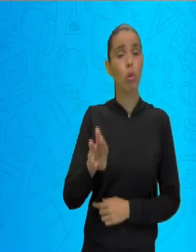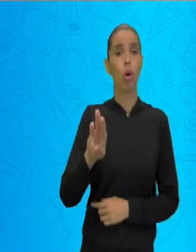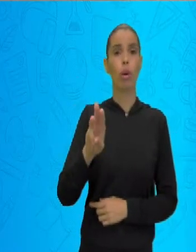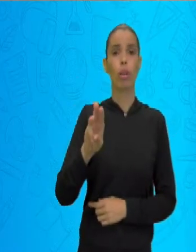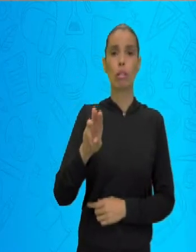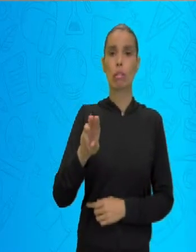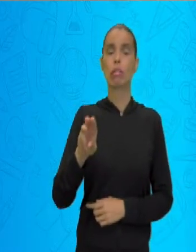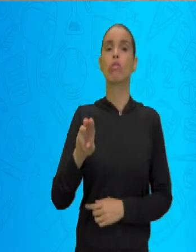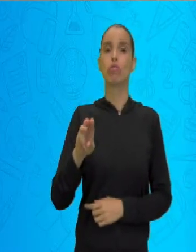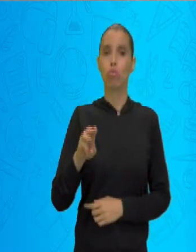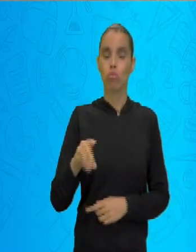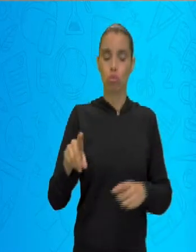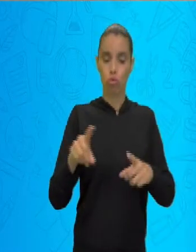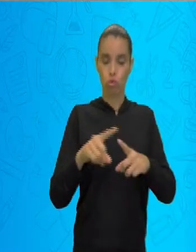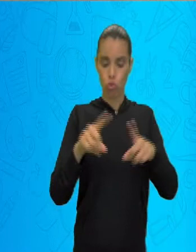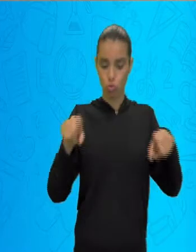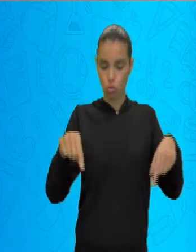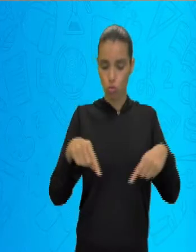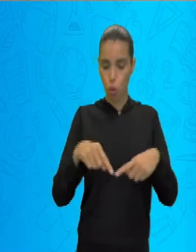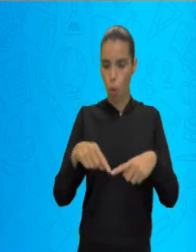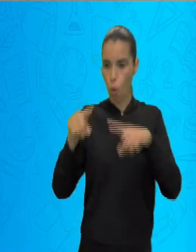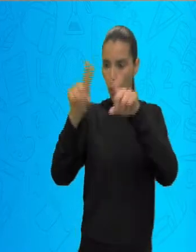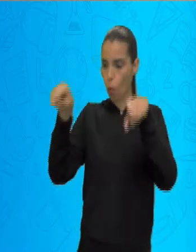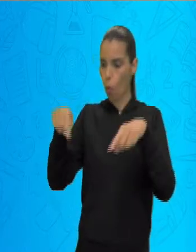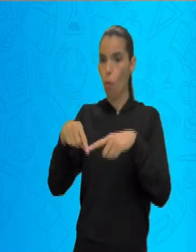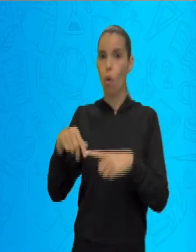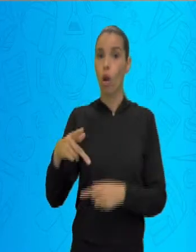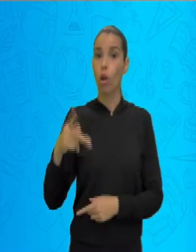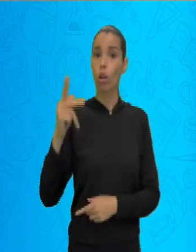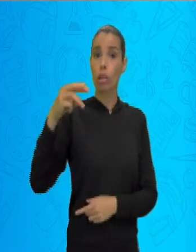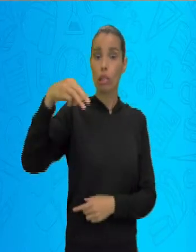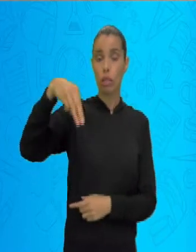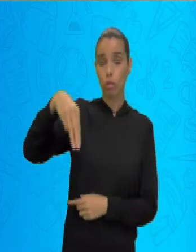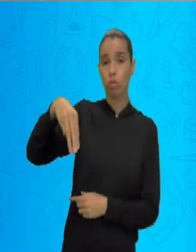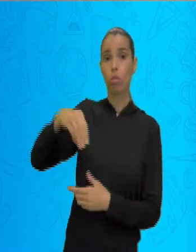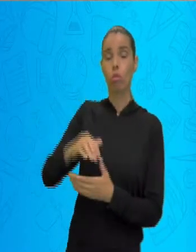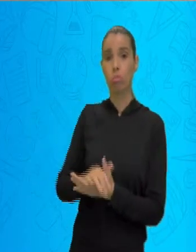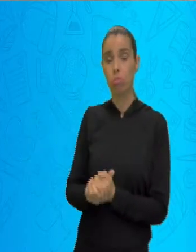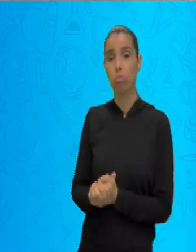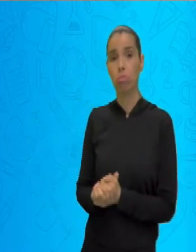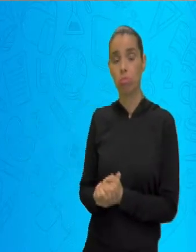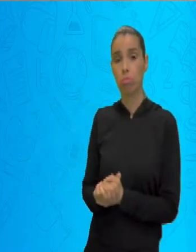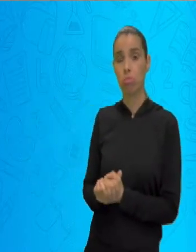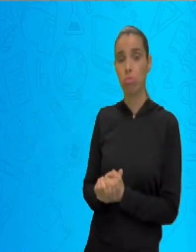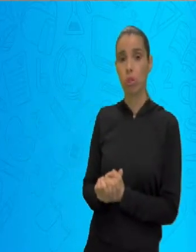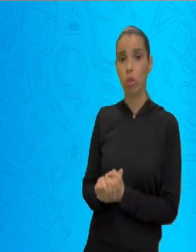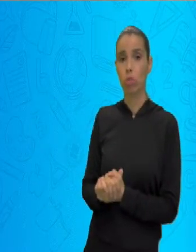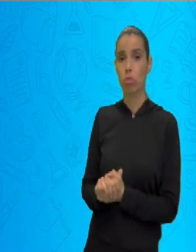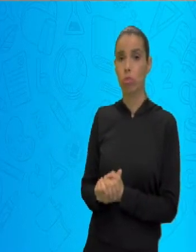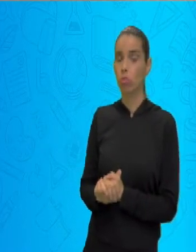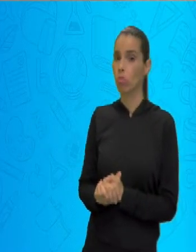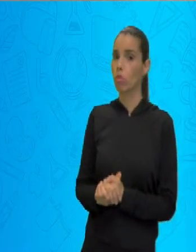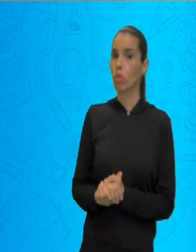a maneira de combater a pandemia aqui no Sul, não é a mesma aqui no Norte.